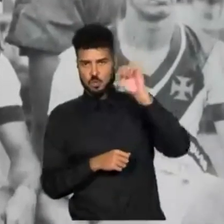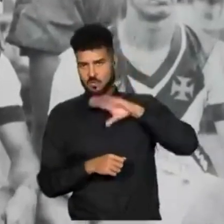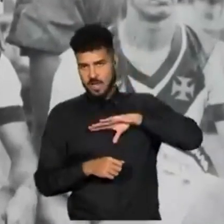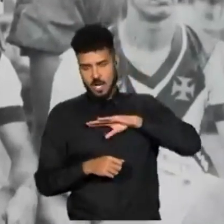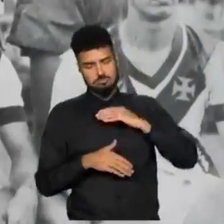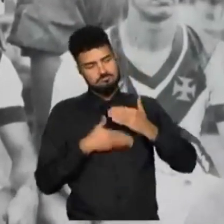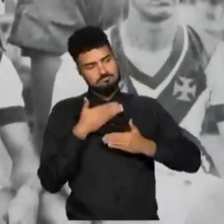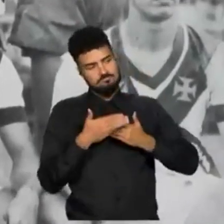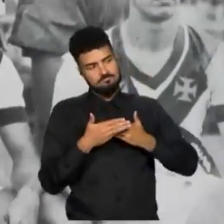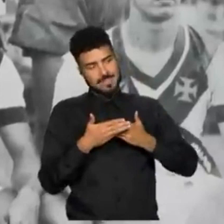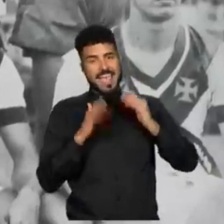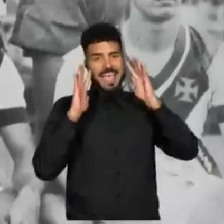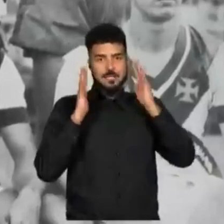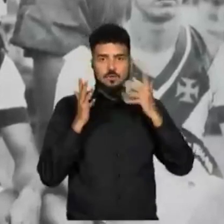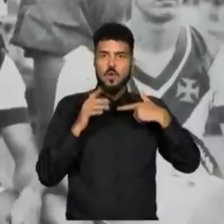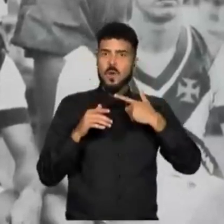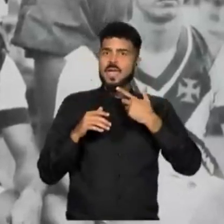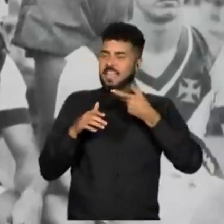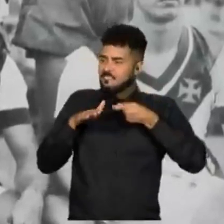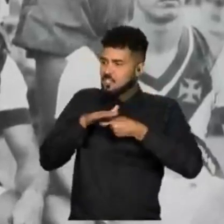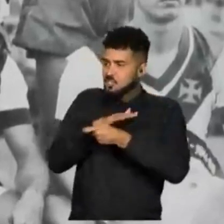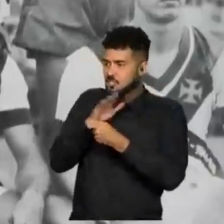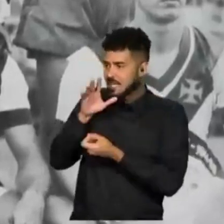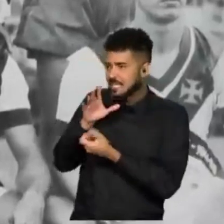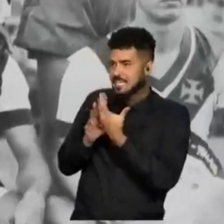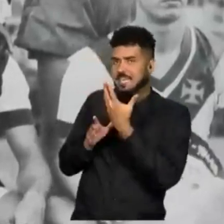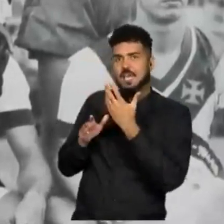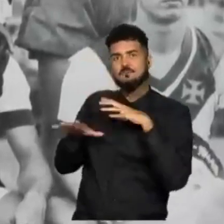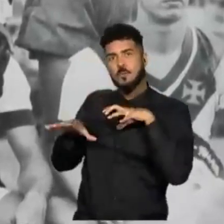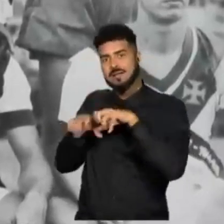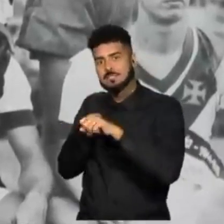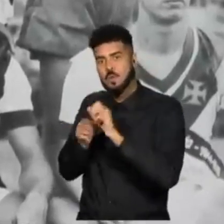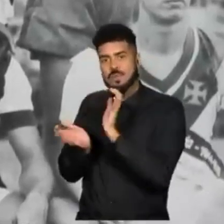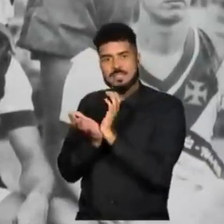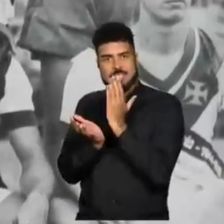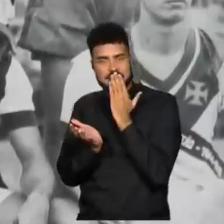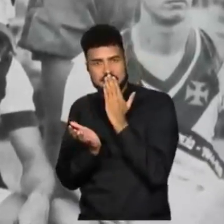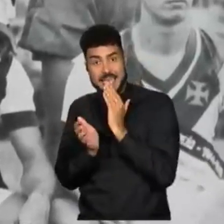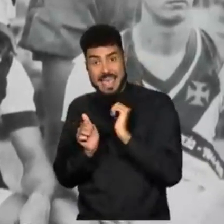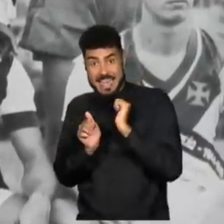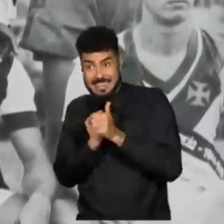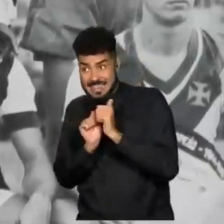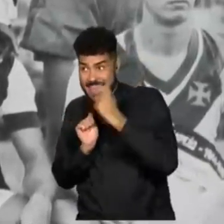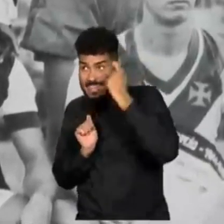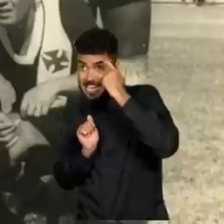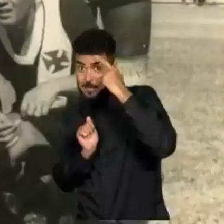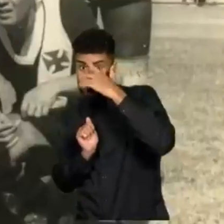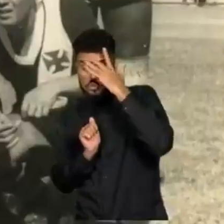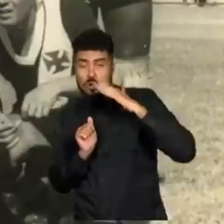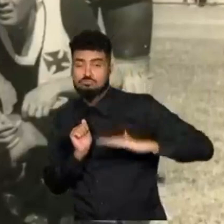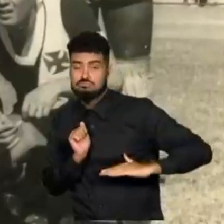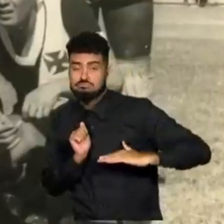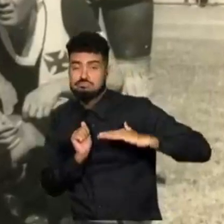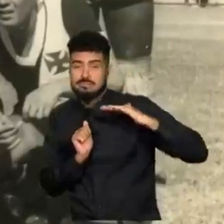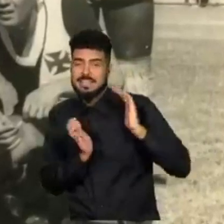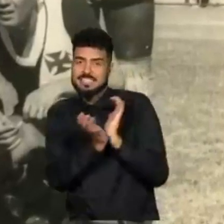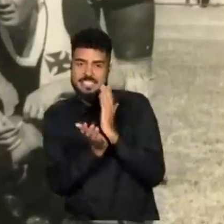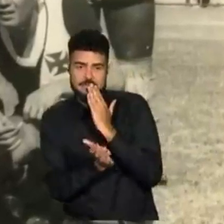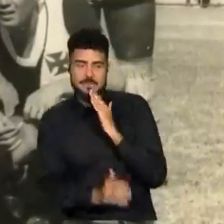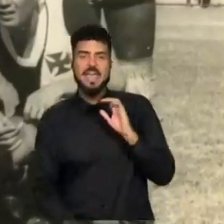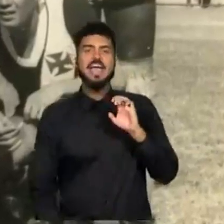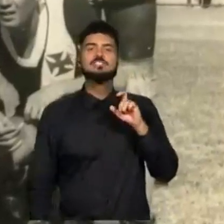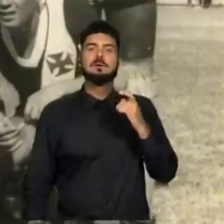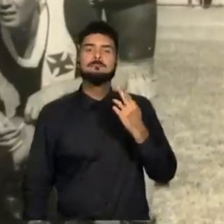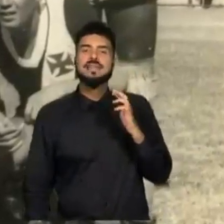para que a SAF pudesse fazer as construções necessárias no estádio, aumentar, amplificar o estádio, e aí esse percentual seria